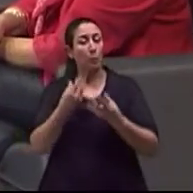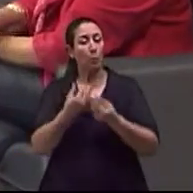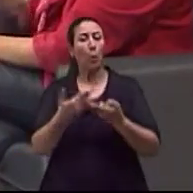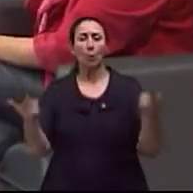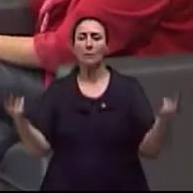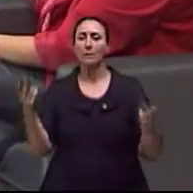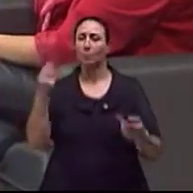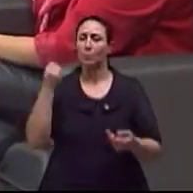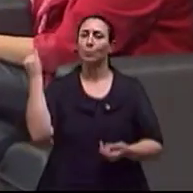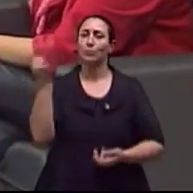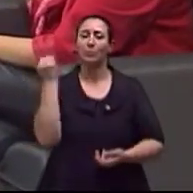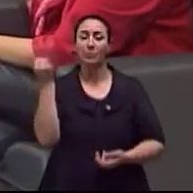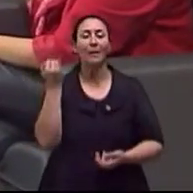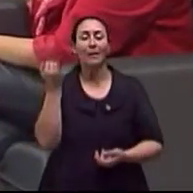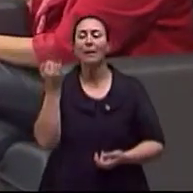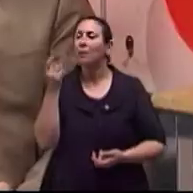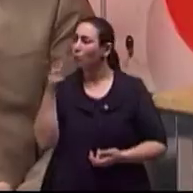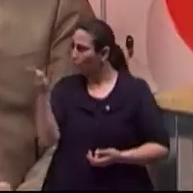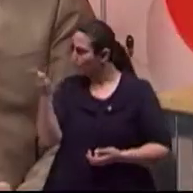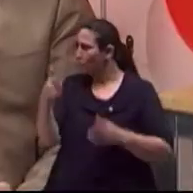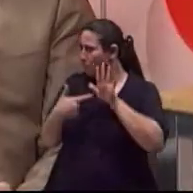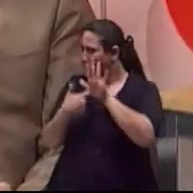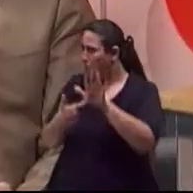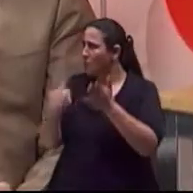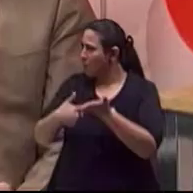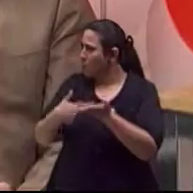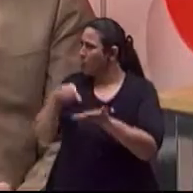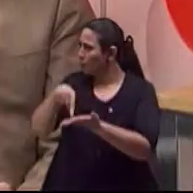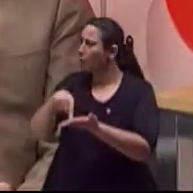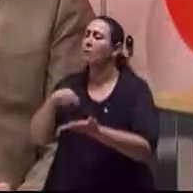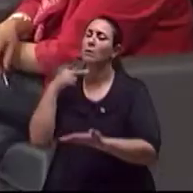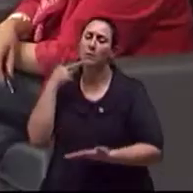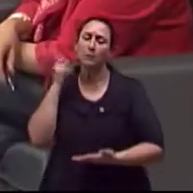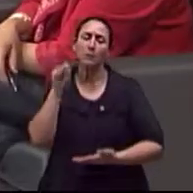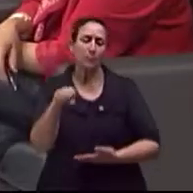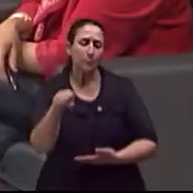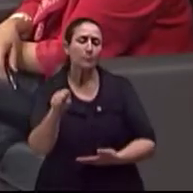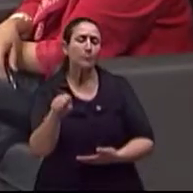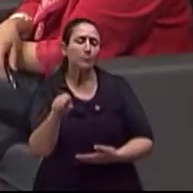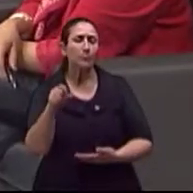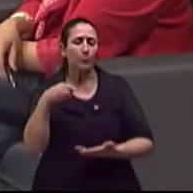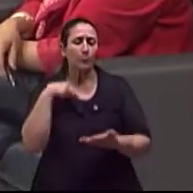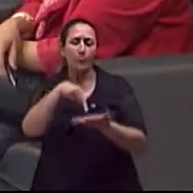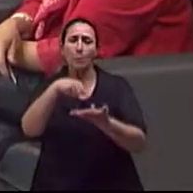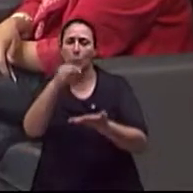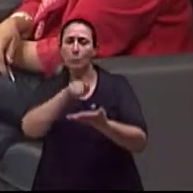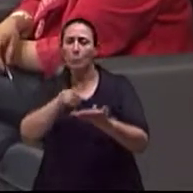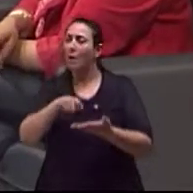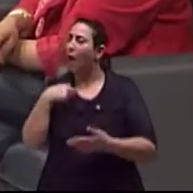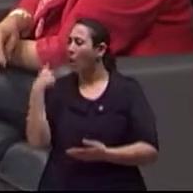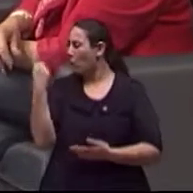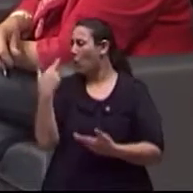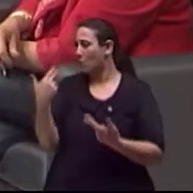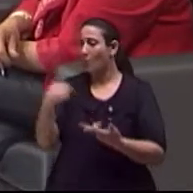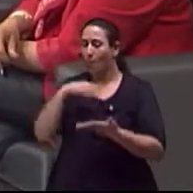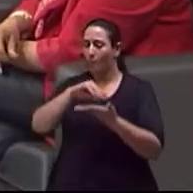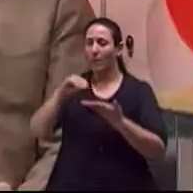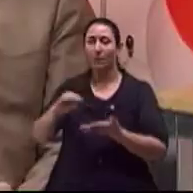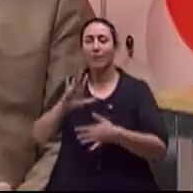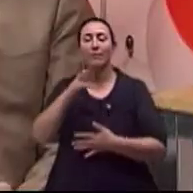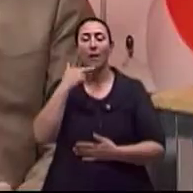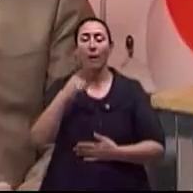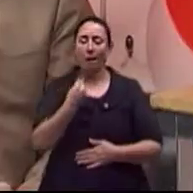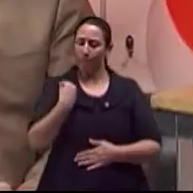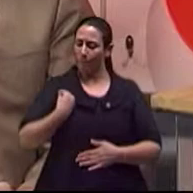E isso tu trata no livro Sim Tem uma coisa que tu coloca no livro que eu achei maravilhosa, até copiei aqui Obrigado Vida,